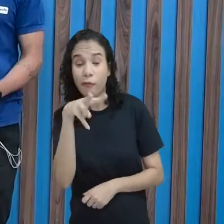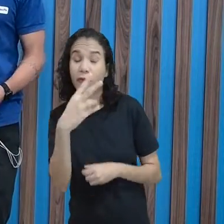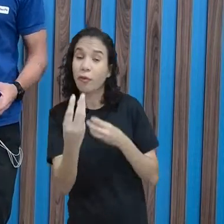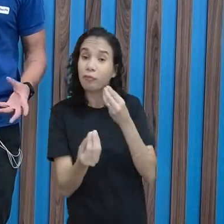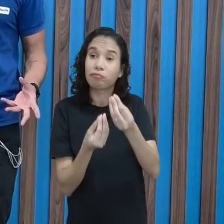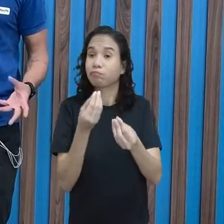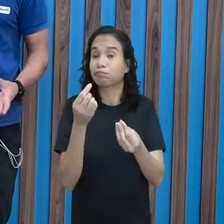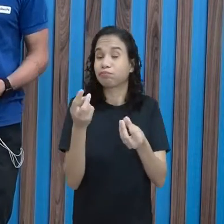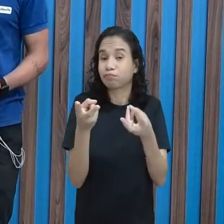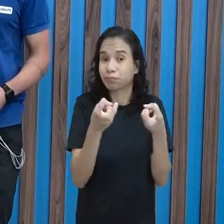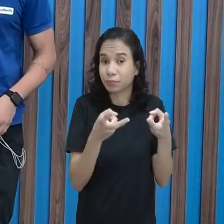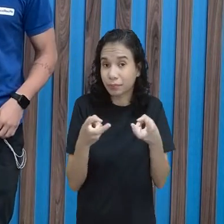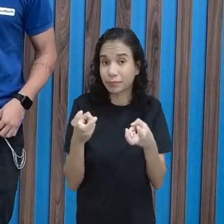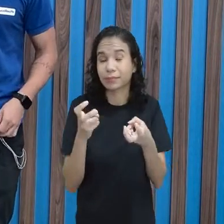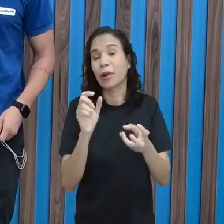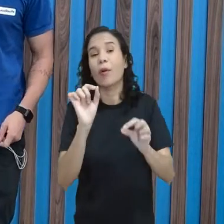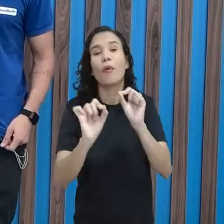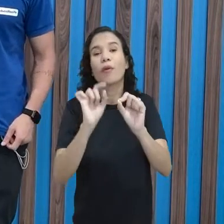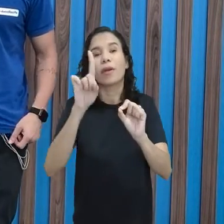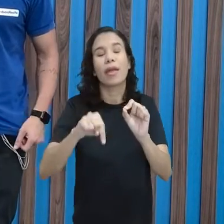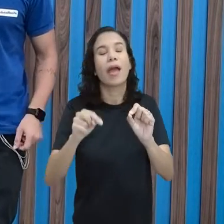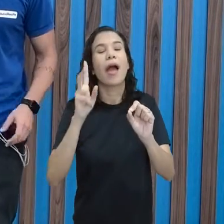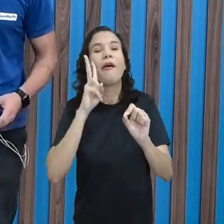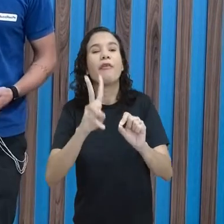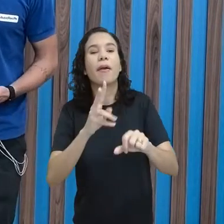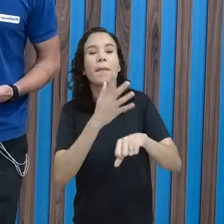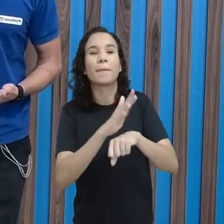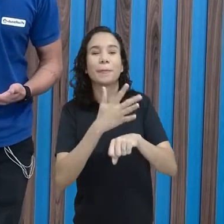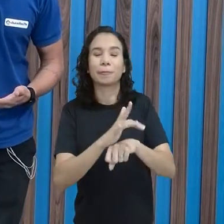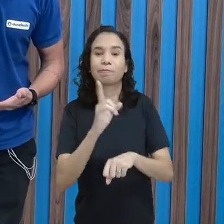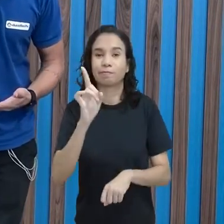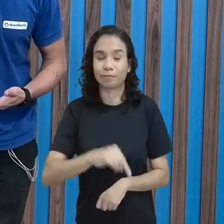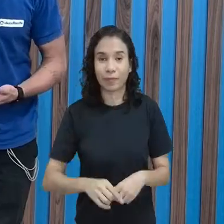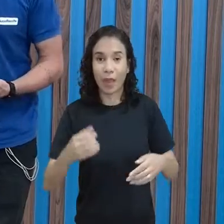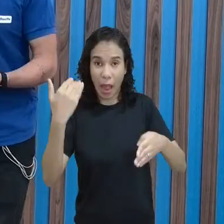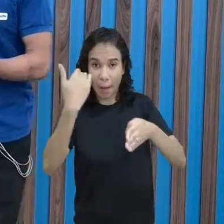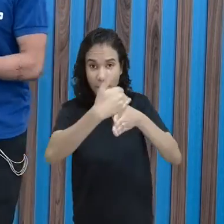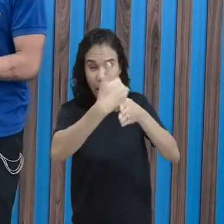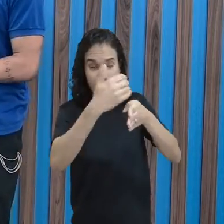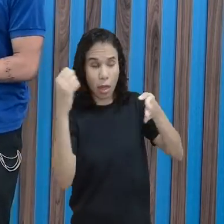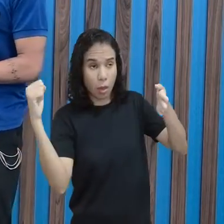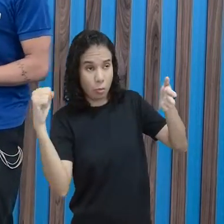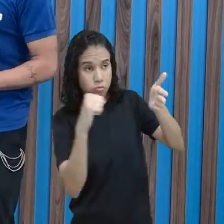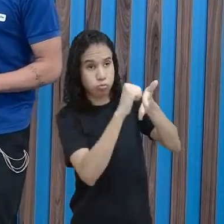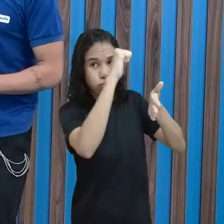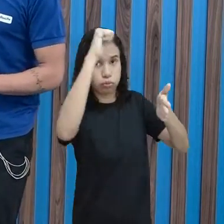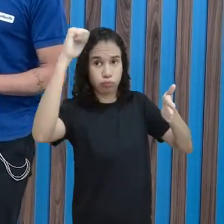Terem essa noção aí do que é e verem como funciona, né? Então, bate lá a bola, volta.